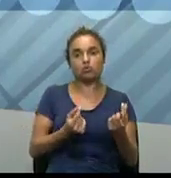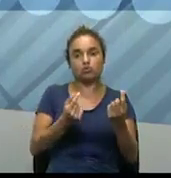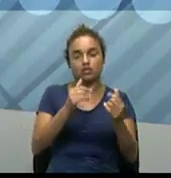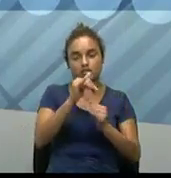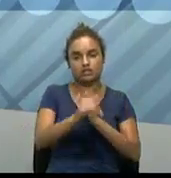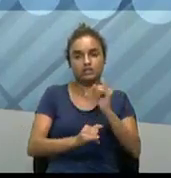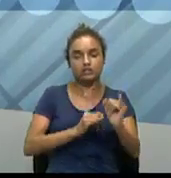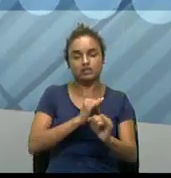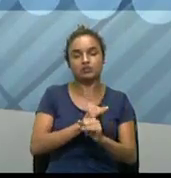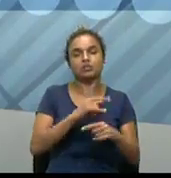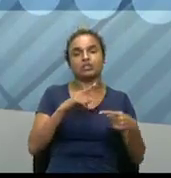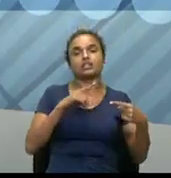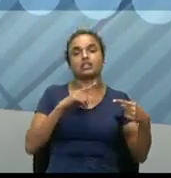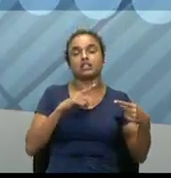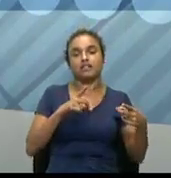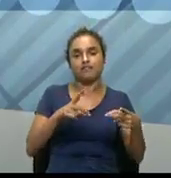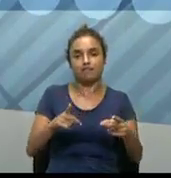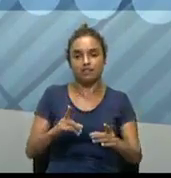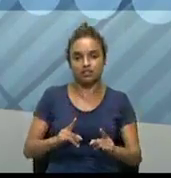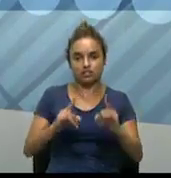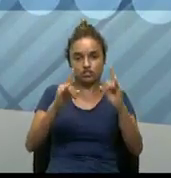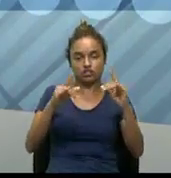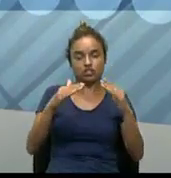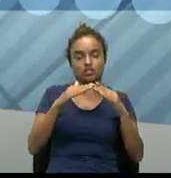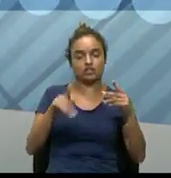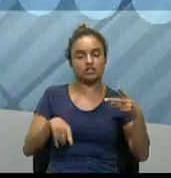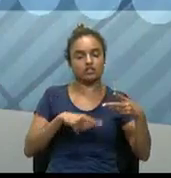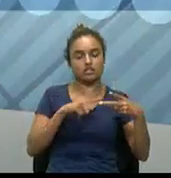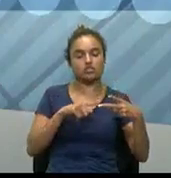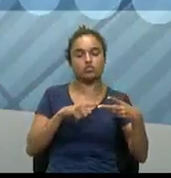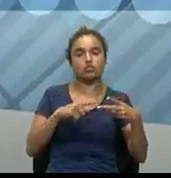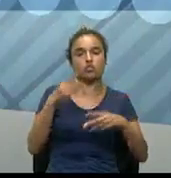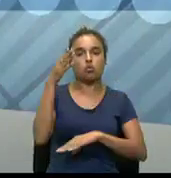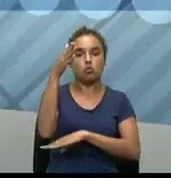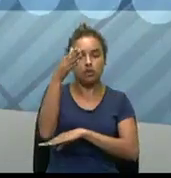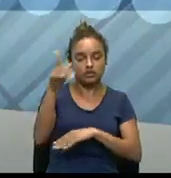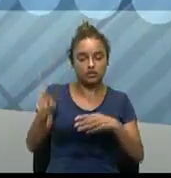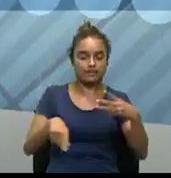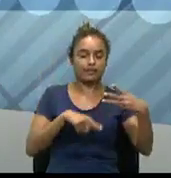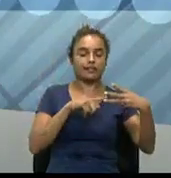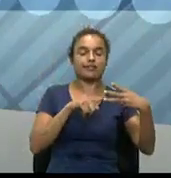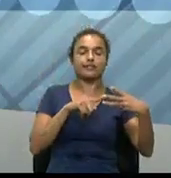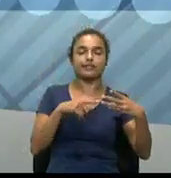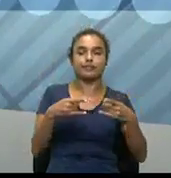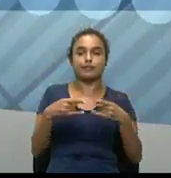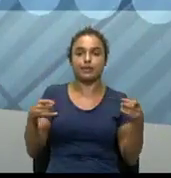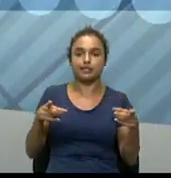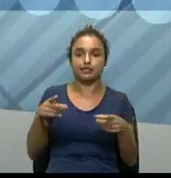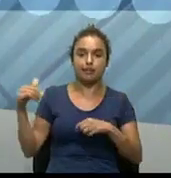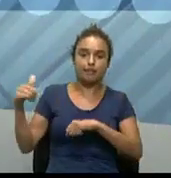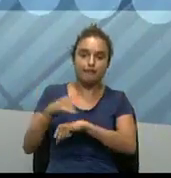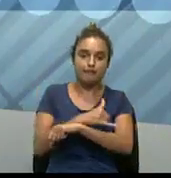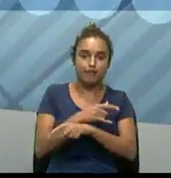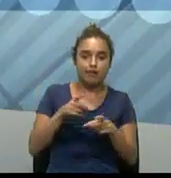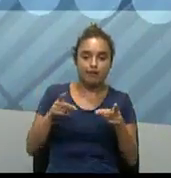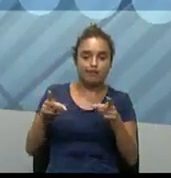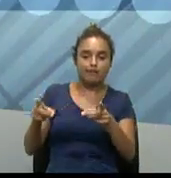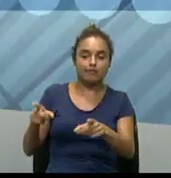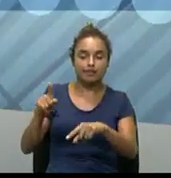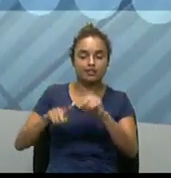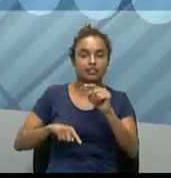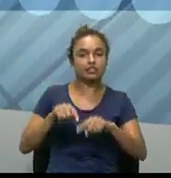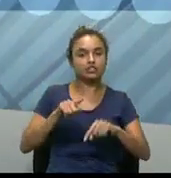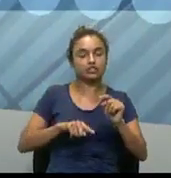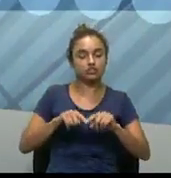construtoras, muitas vezes hotéis, passagem aérea. E produtos e serviços destinados principalmente